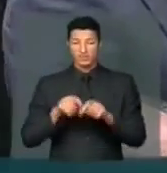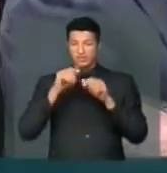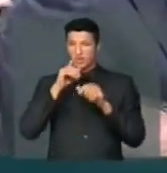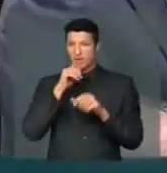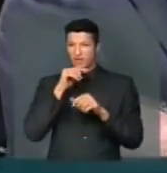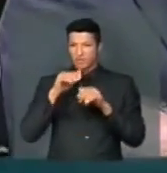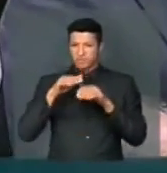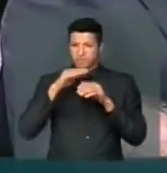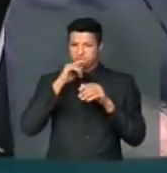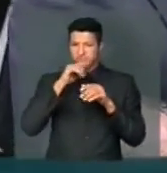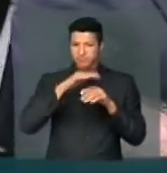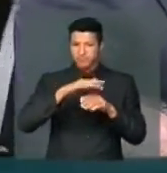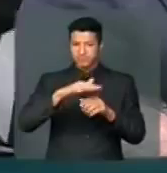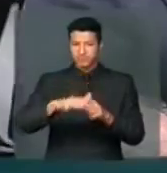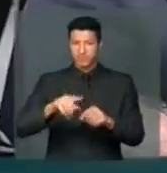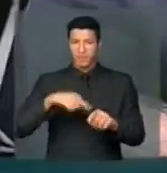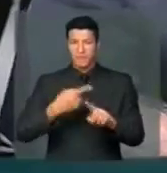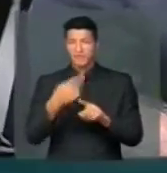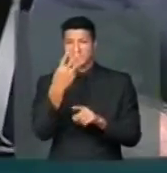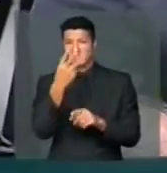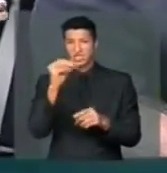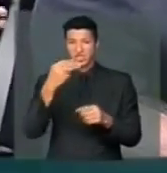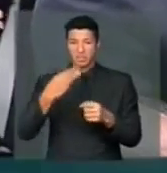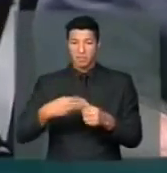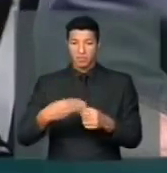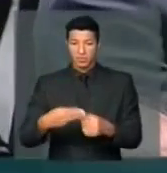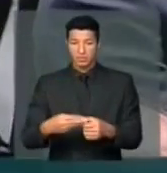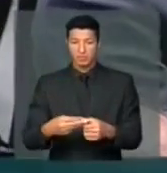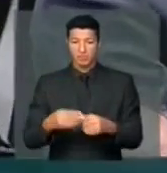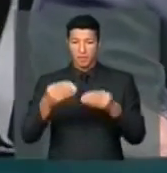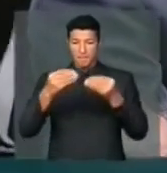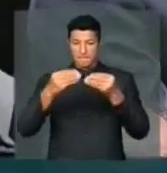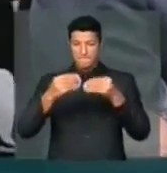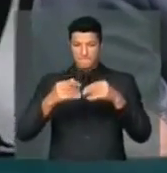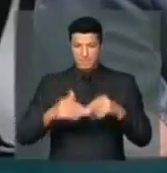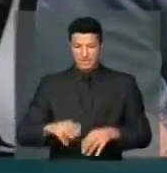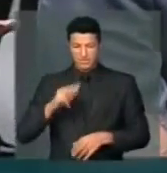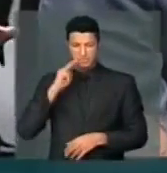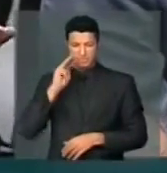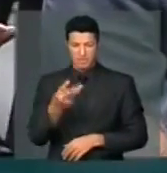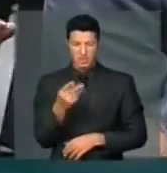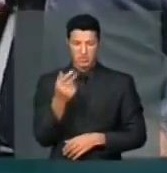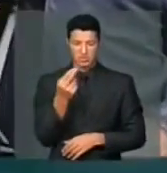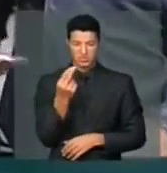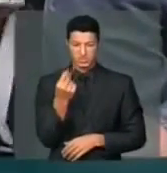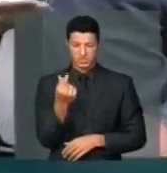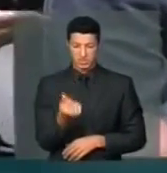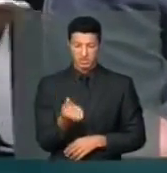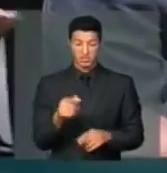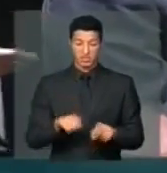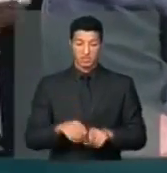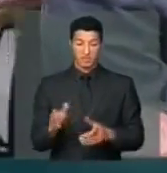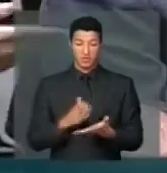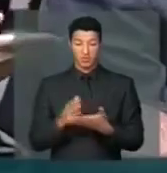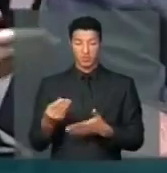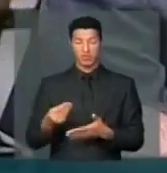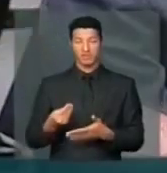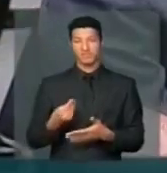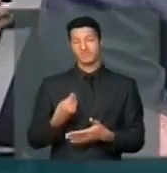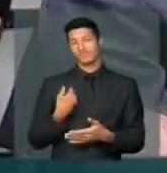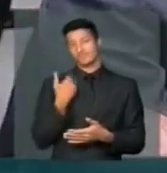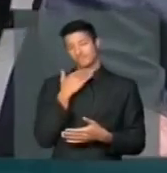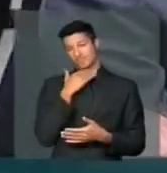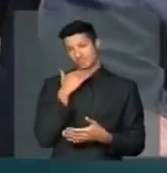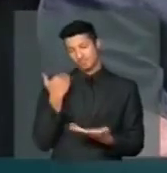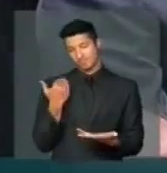inundações em mais de 30 municípios, prejuízos de milhões de reais e algumas vidas que foram perdidas